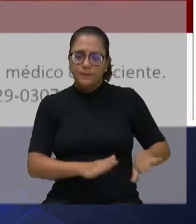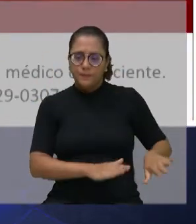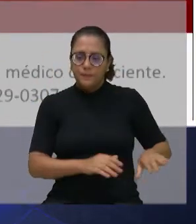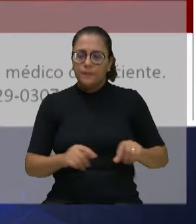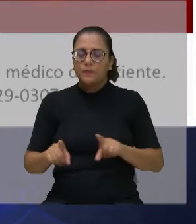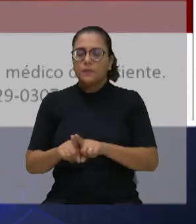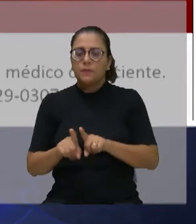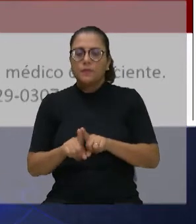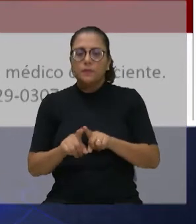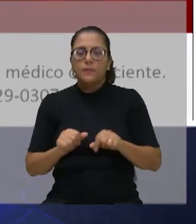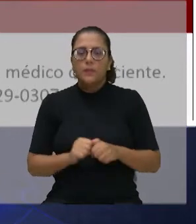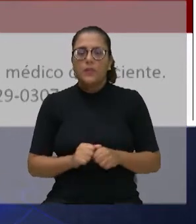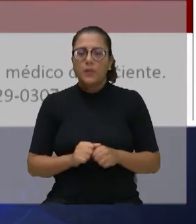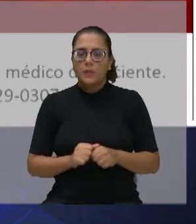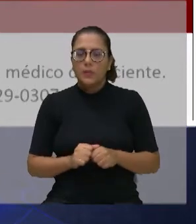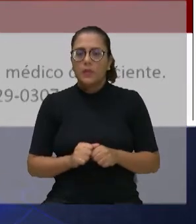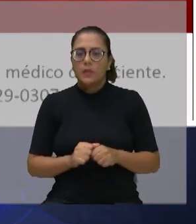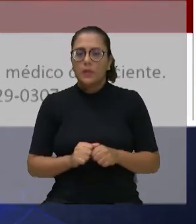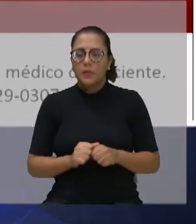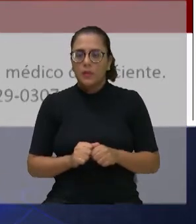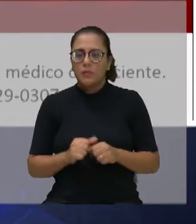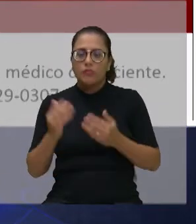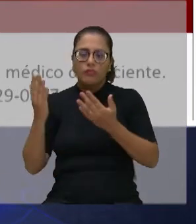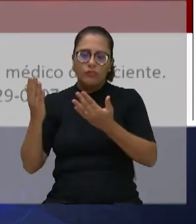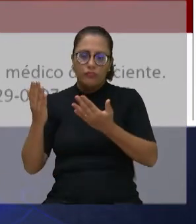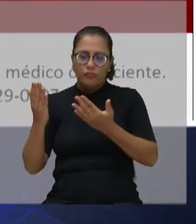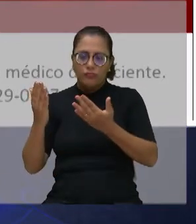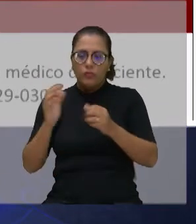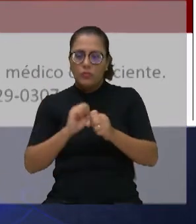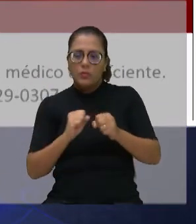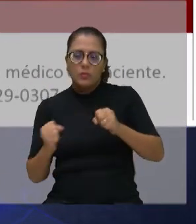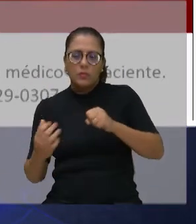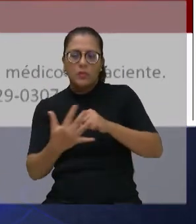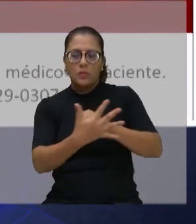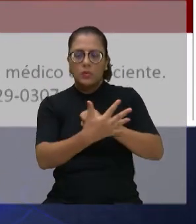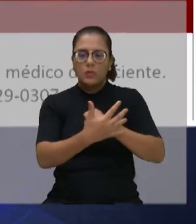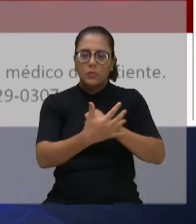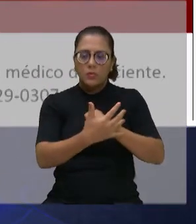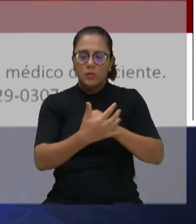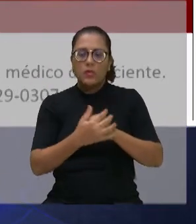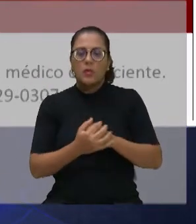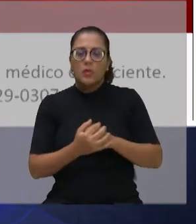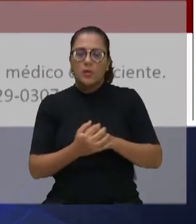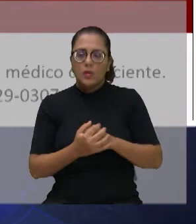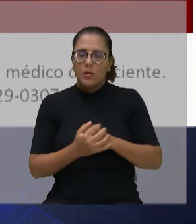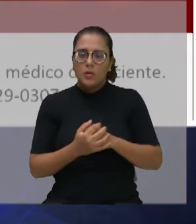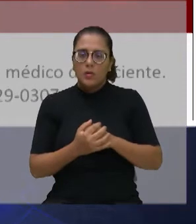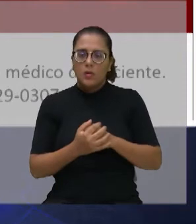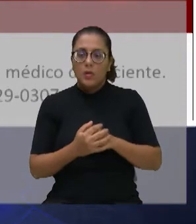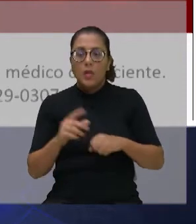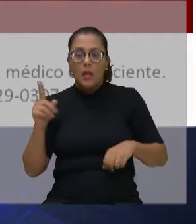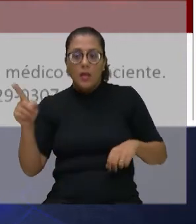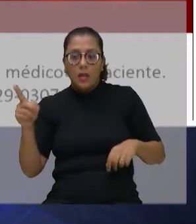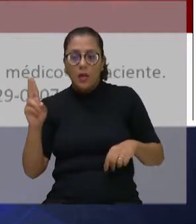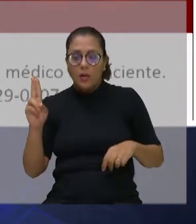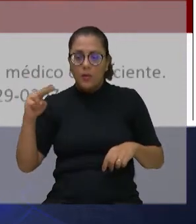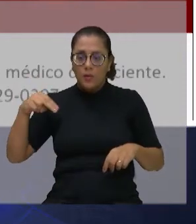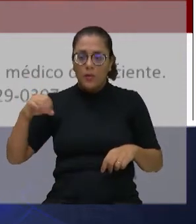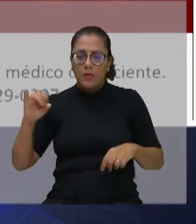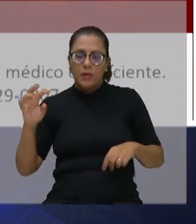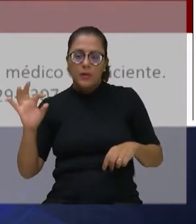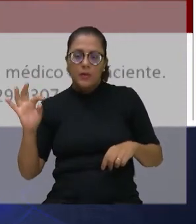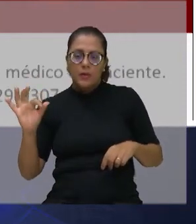Isso aqui é uma notícia muito boa que está tendo do COVID, que a Unifesp está dando atendimento às pessoas que estão